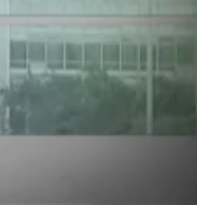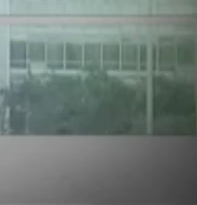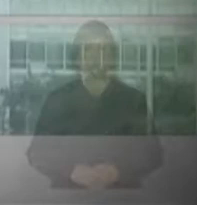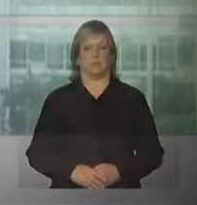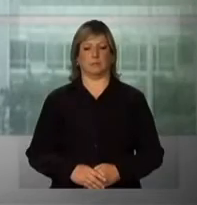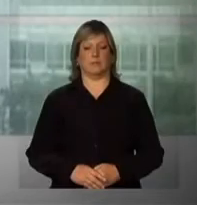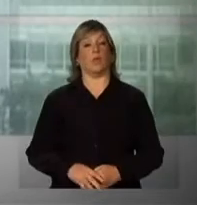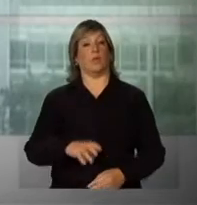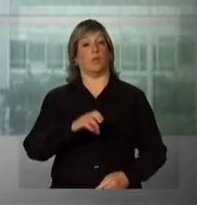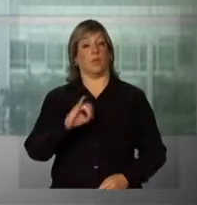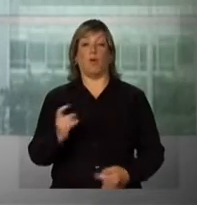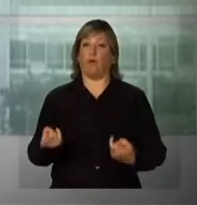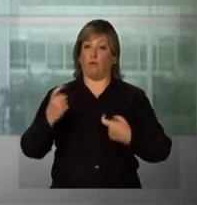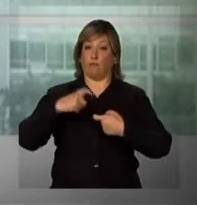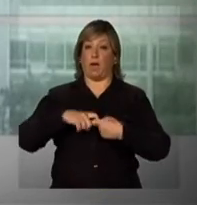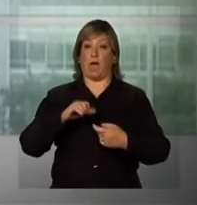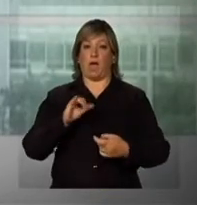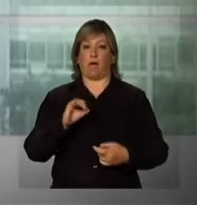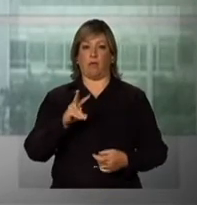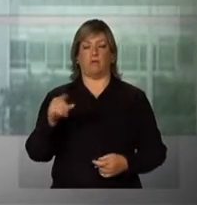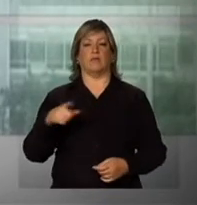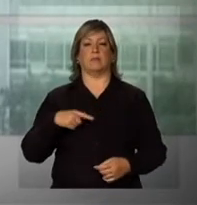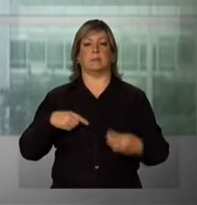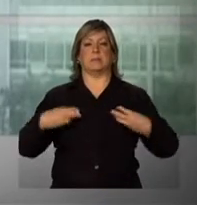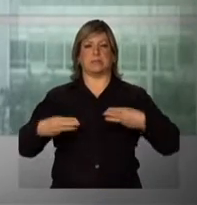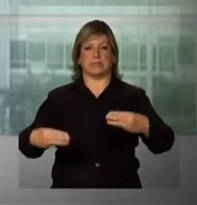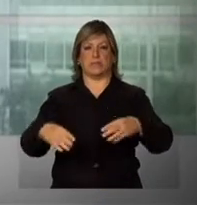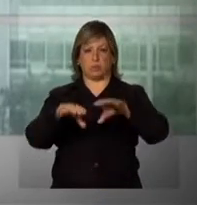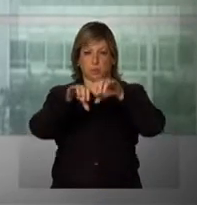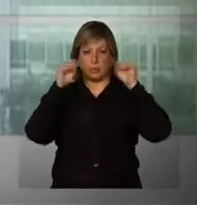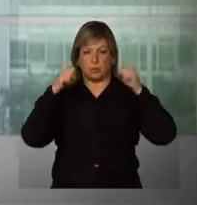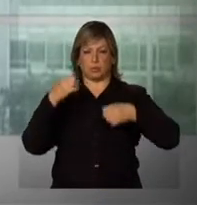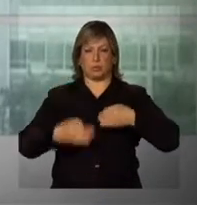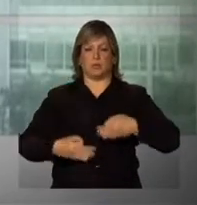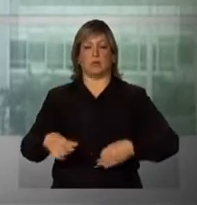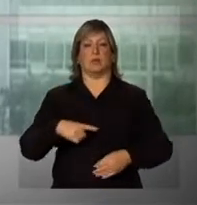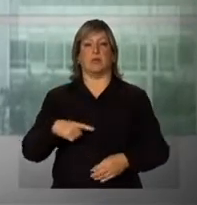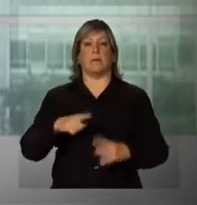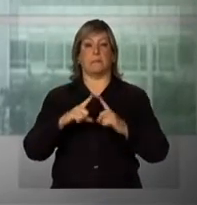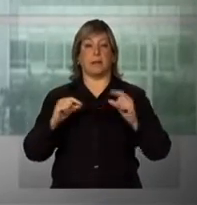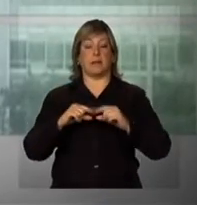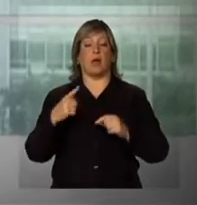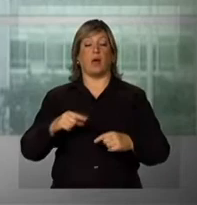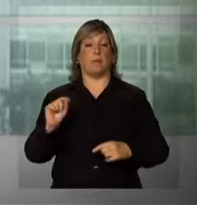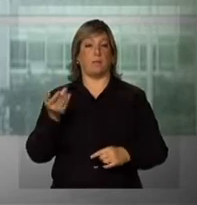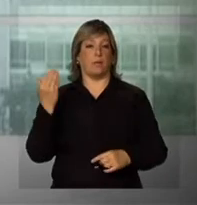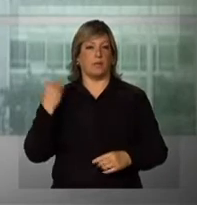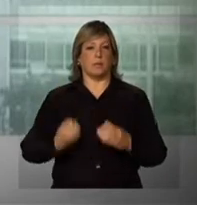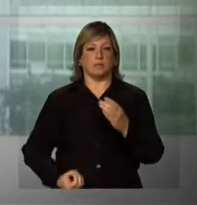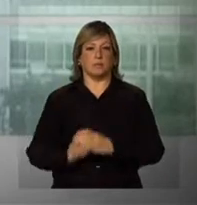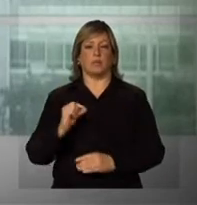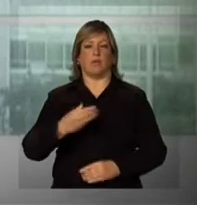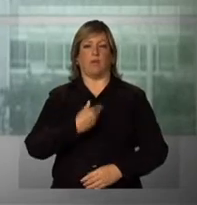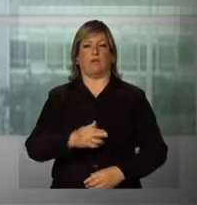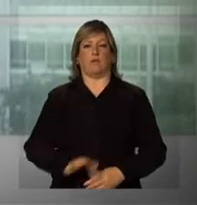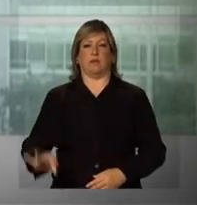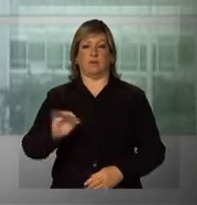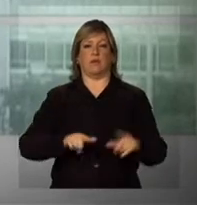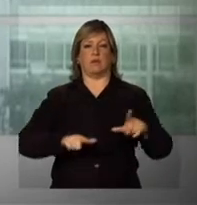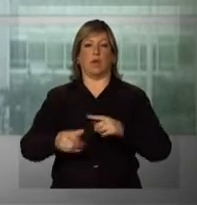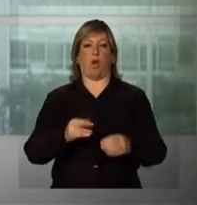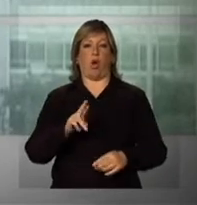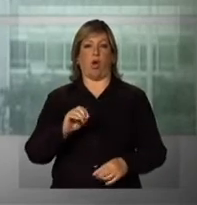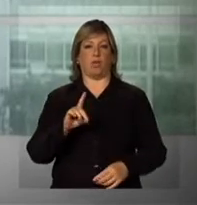Olá, voltamos ao vivo ao Ministério da Justiça em Brasília, onde foi lançada há pouco pelo governo federal a Operação